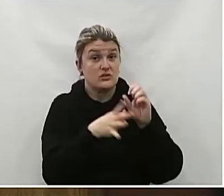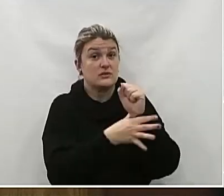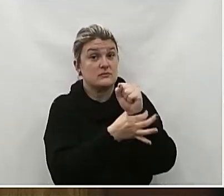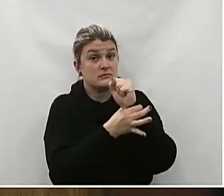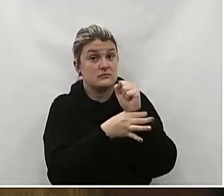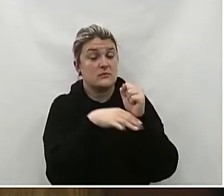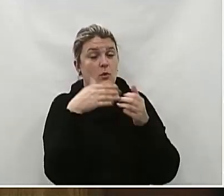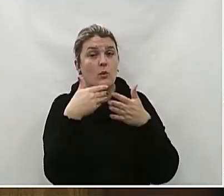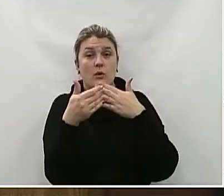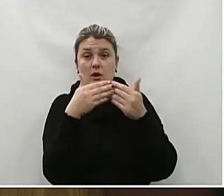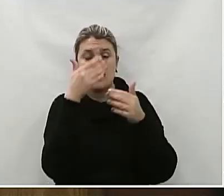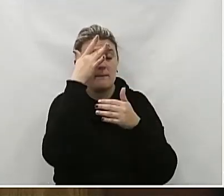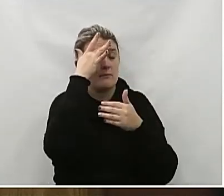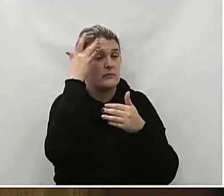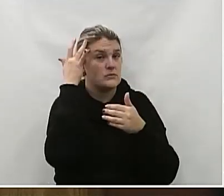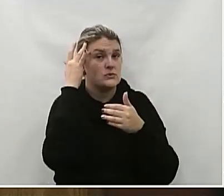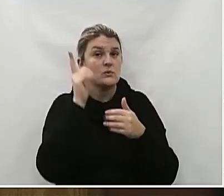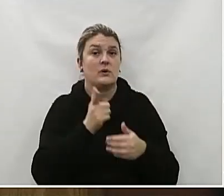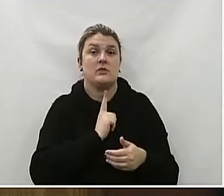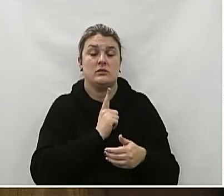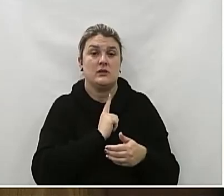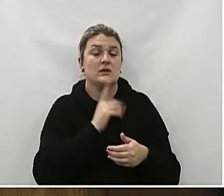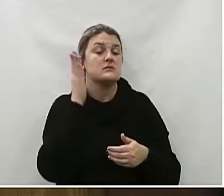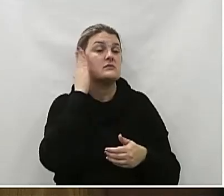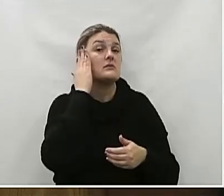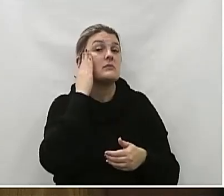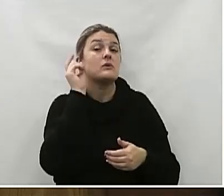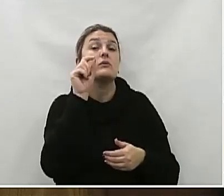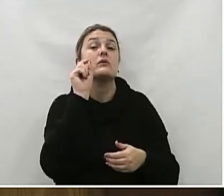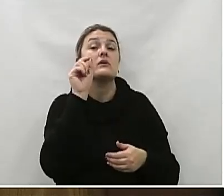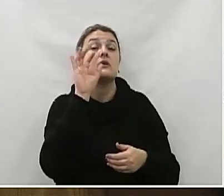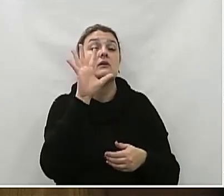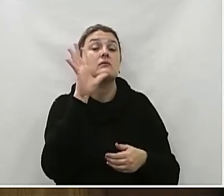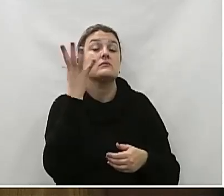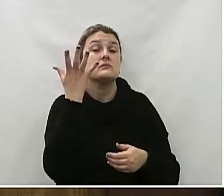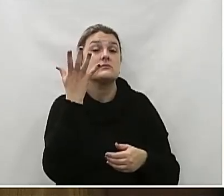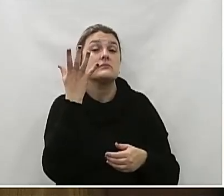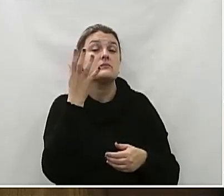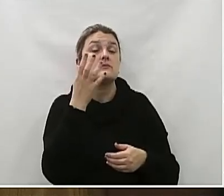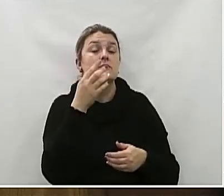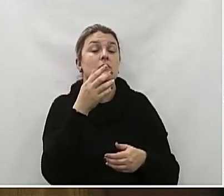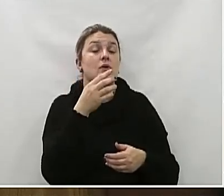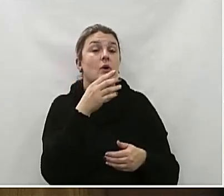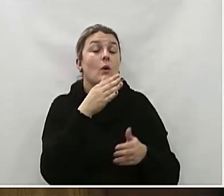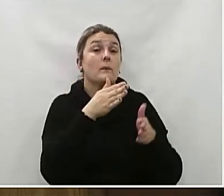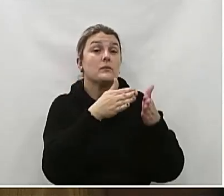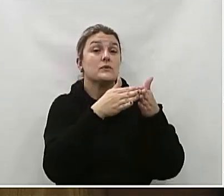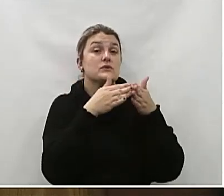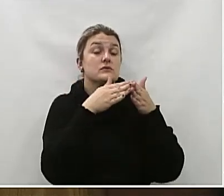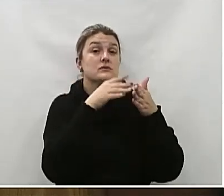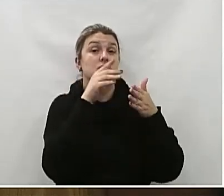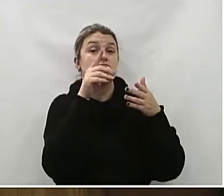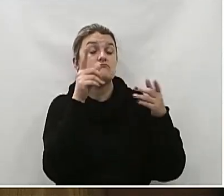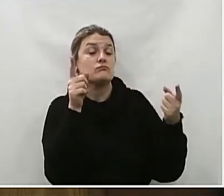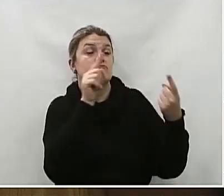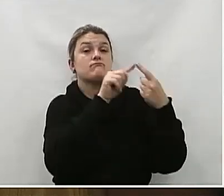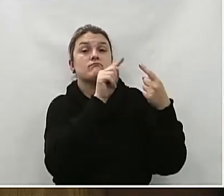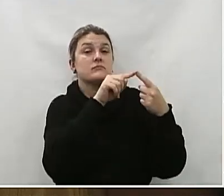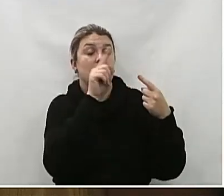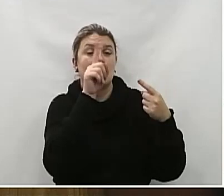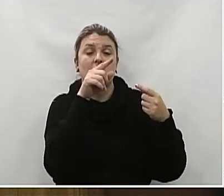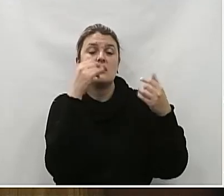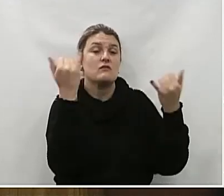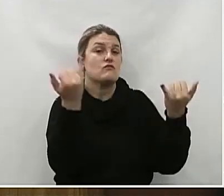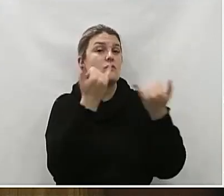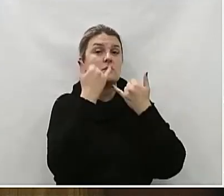Aos cidadãos Por nossa Constituição E pelas leis pertinentes O objetivo desse pedido É obter informações Precisas E